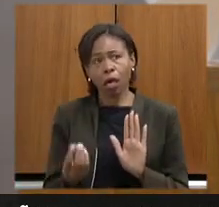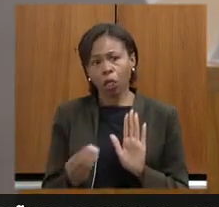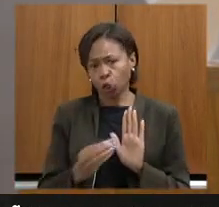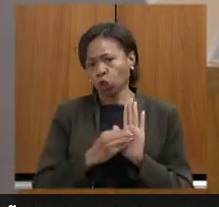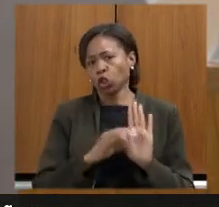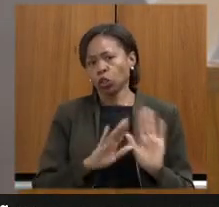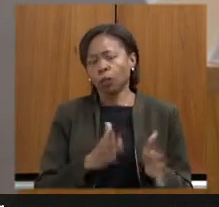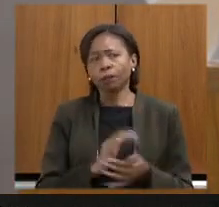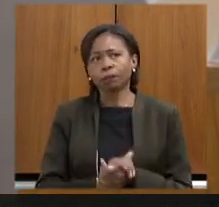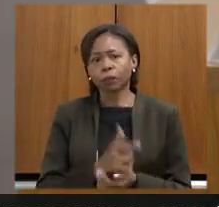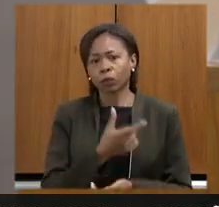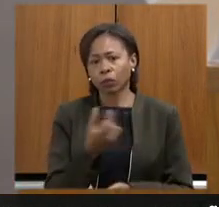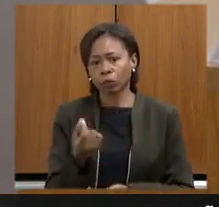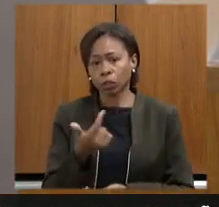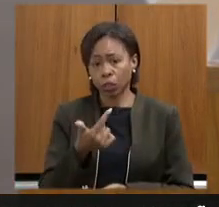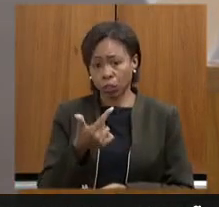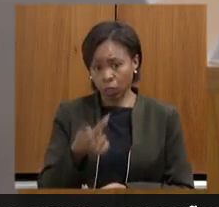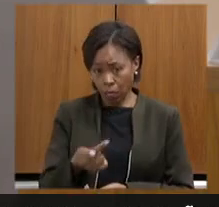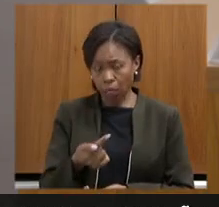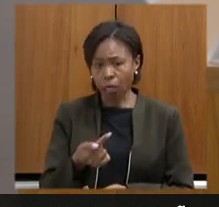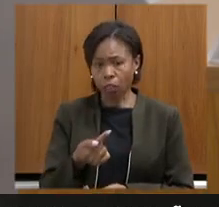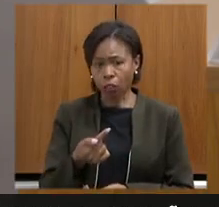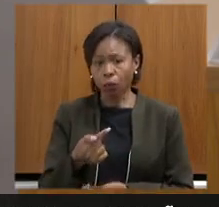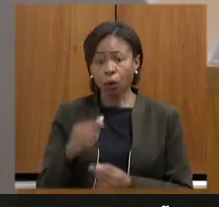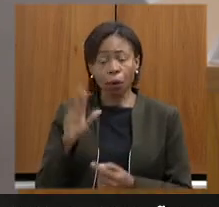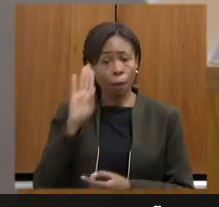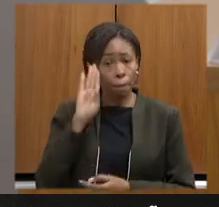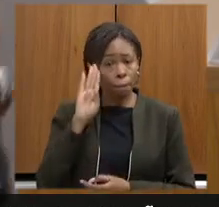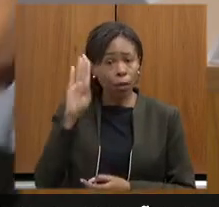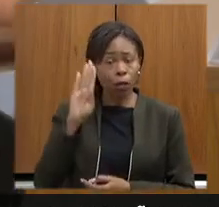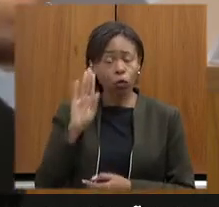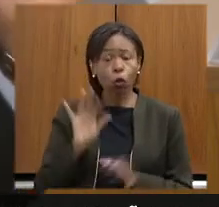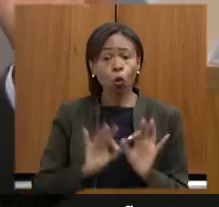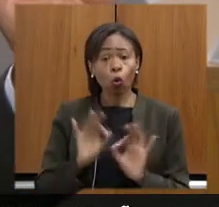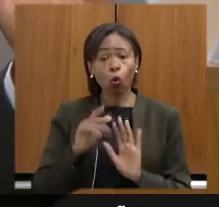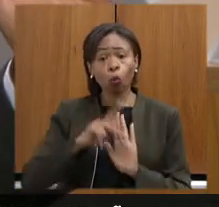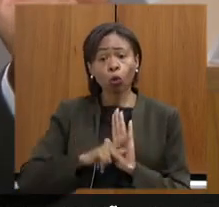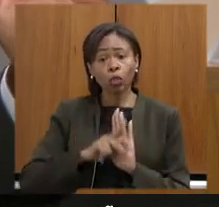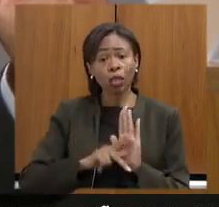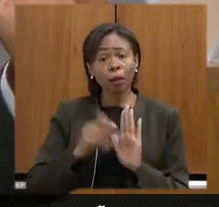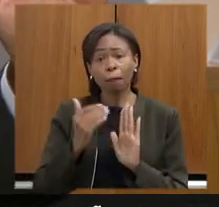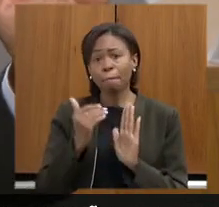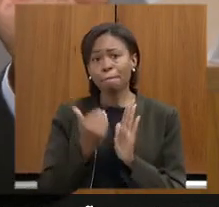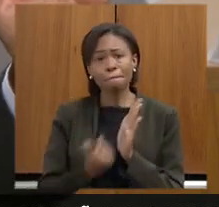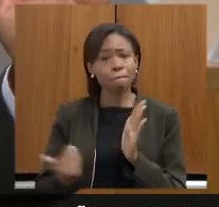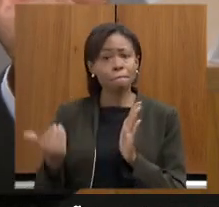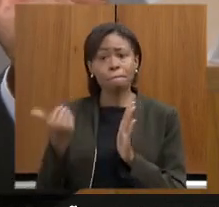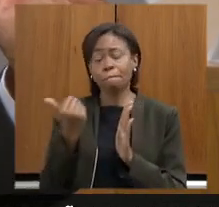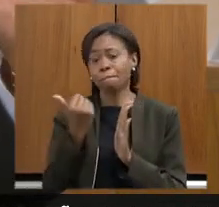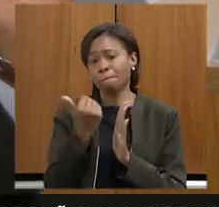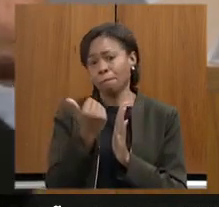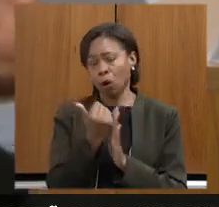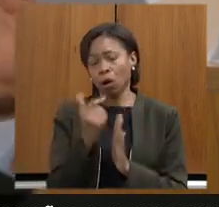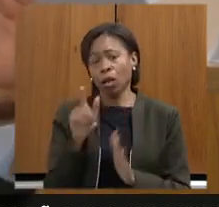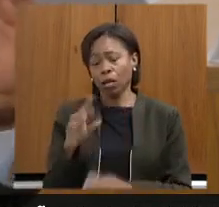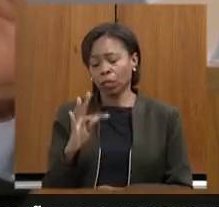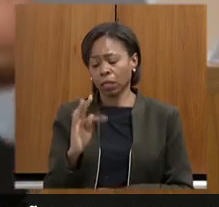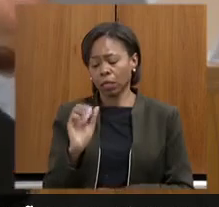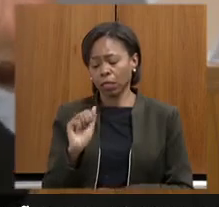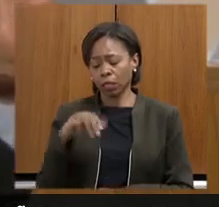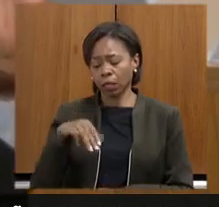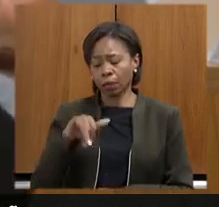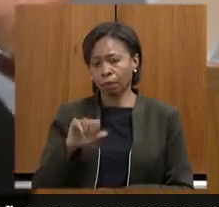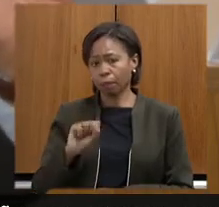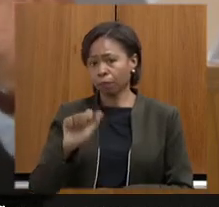foi considerado prioritário um projeto muito maior da camisa um projeto